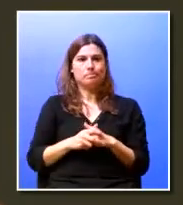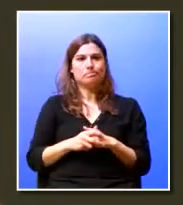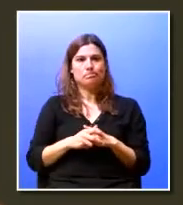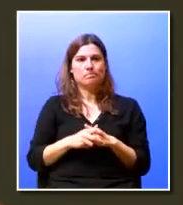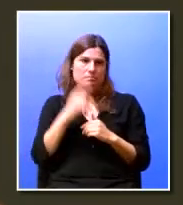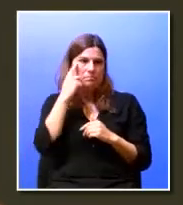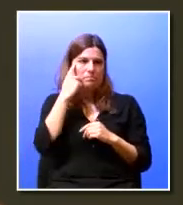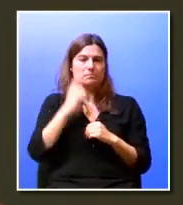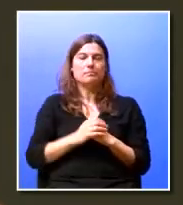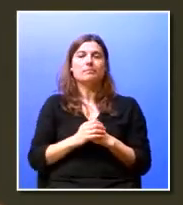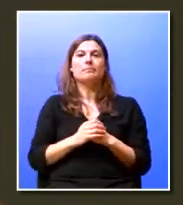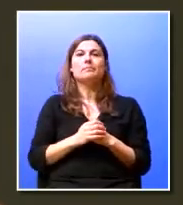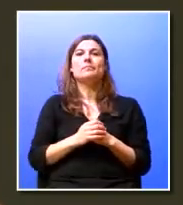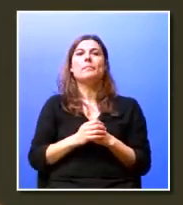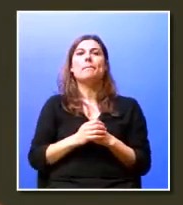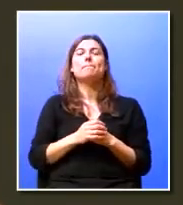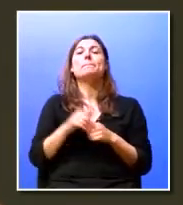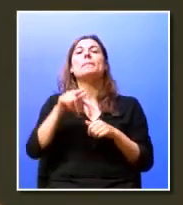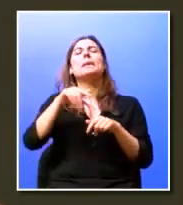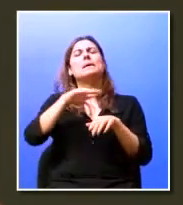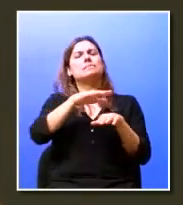temos os postos de trabalho adaptados,